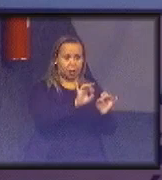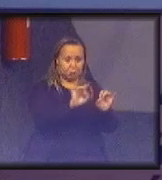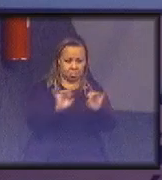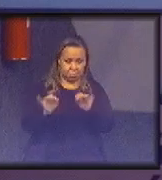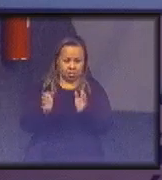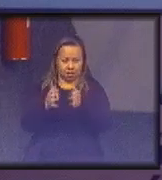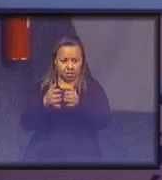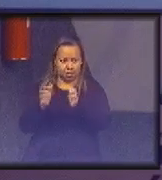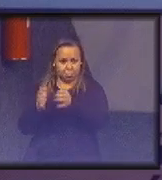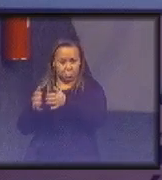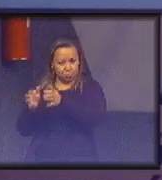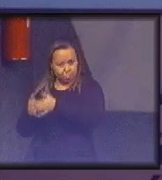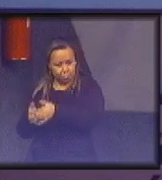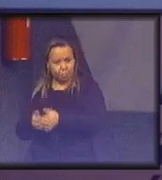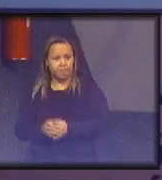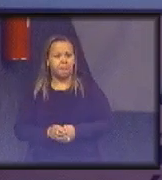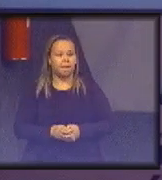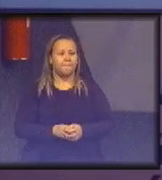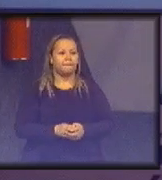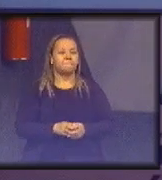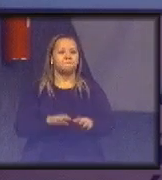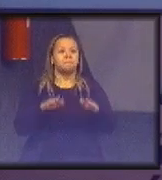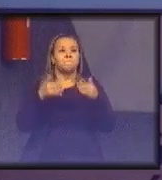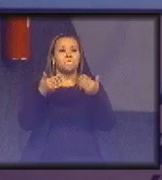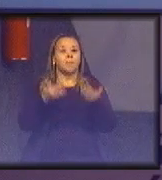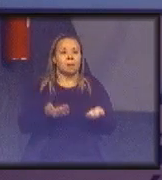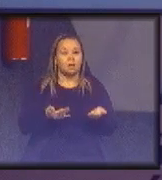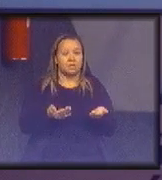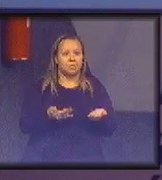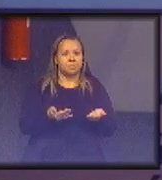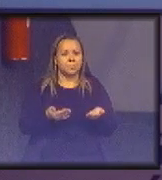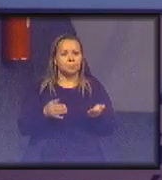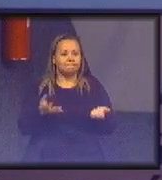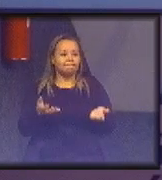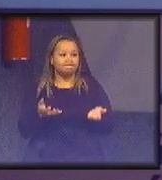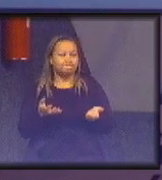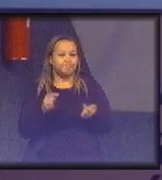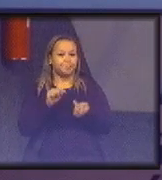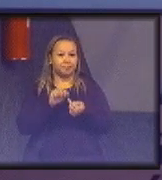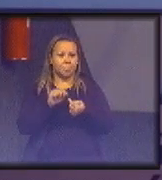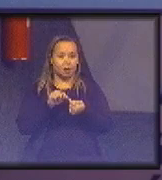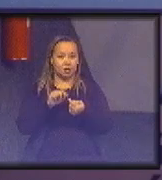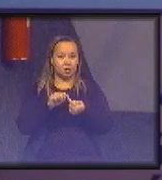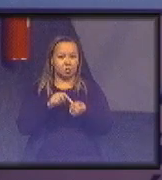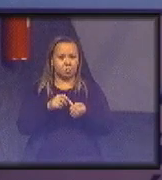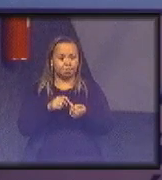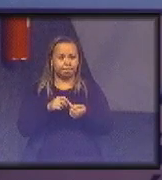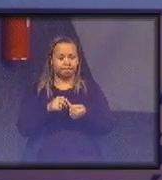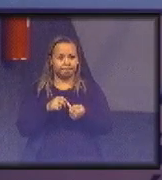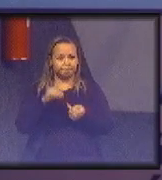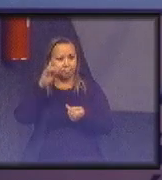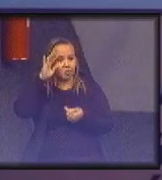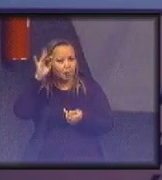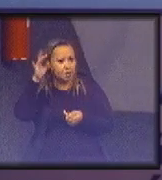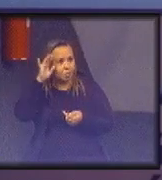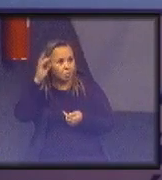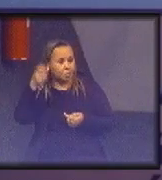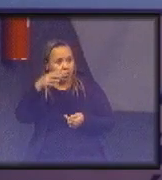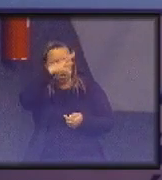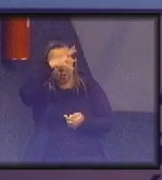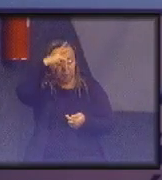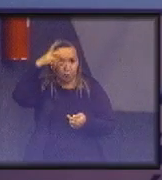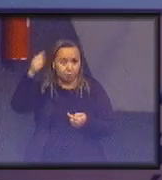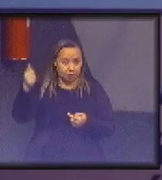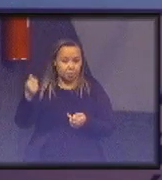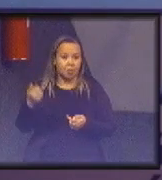quartil é o valor 4. Então, o TJ, nessa situação hipotética, Acre, Amapá e Amazonas consomem até quatro,